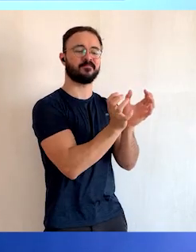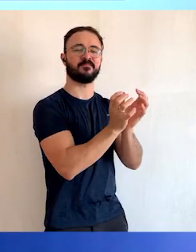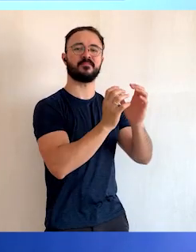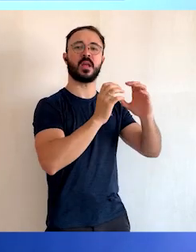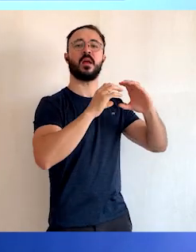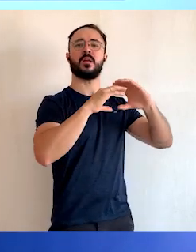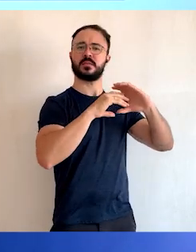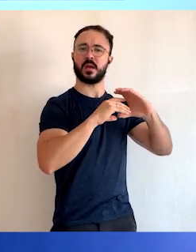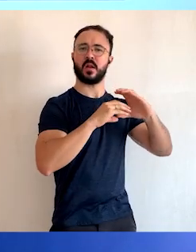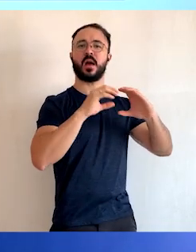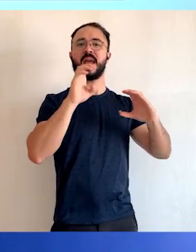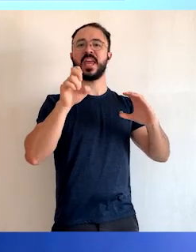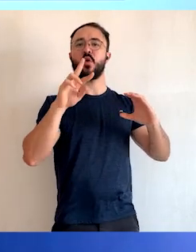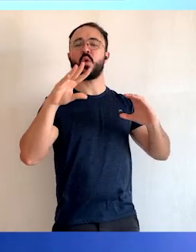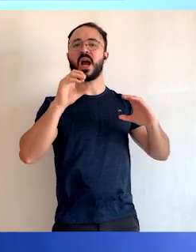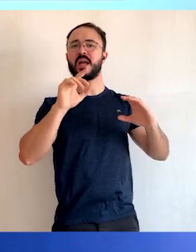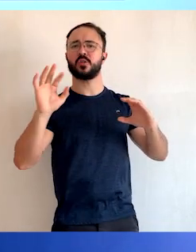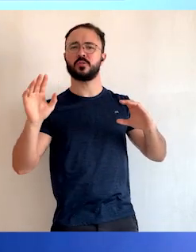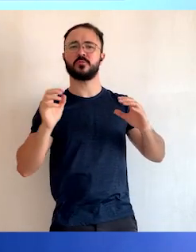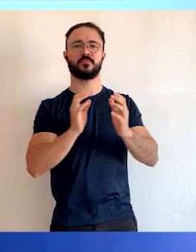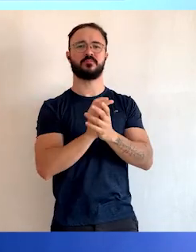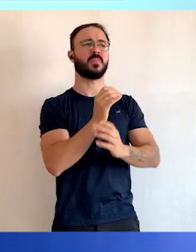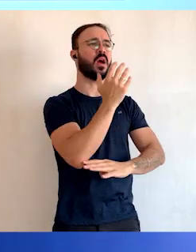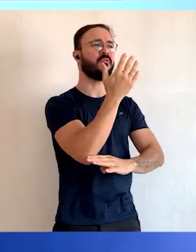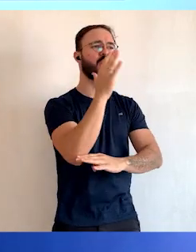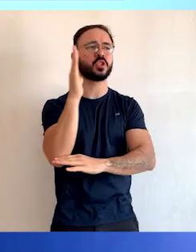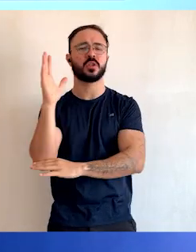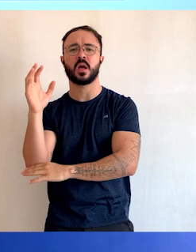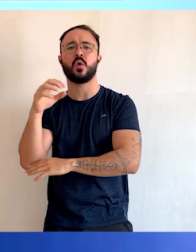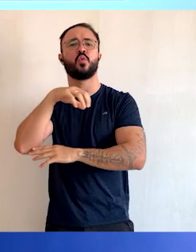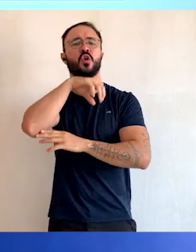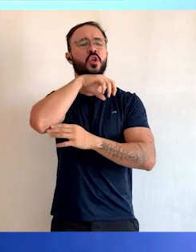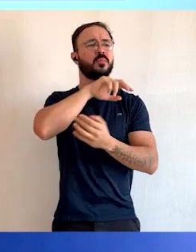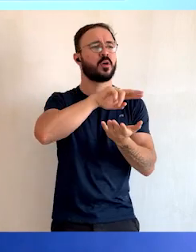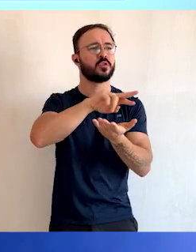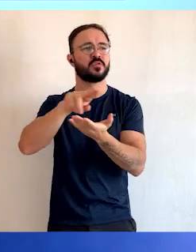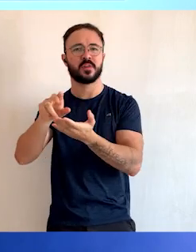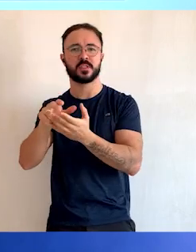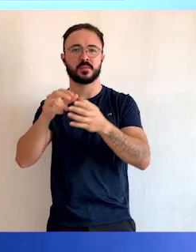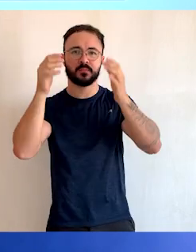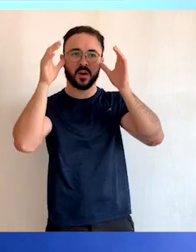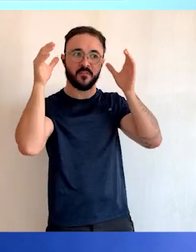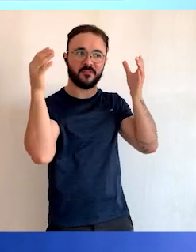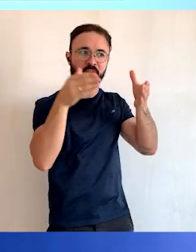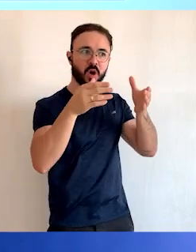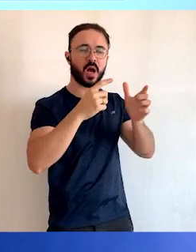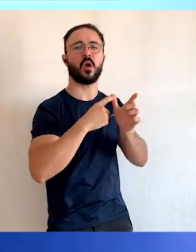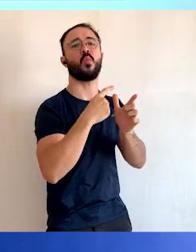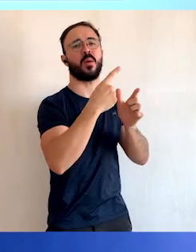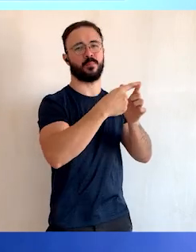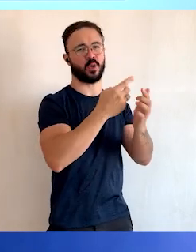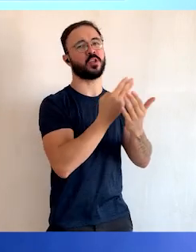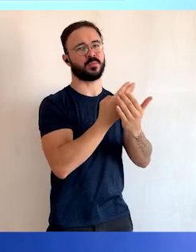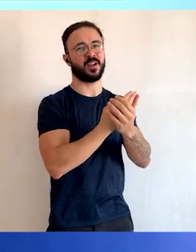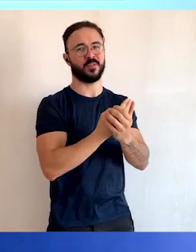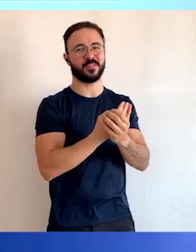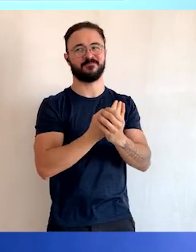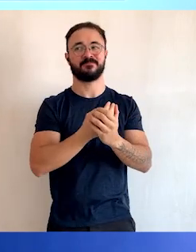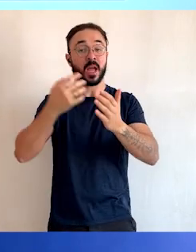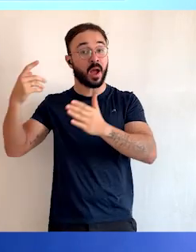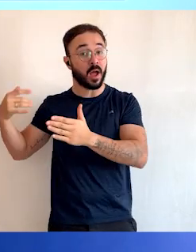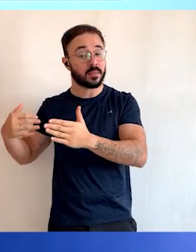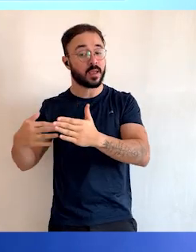aprofundadas em uma outra aula. Até aqui, vimos a diferença entre os procariontes e